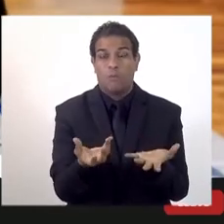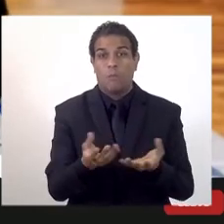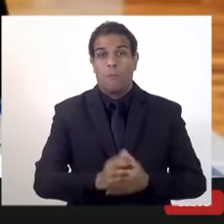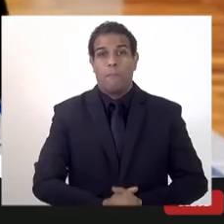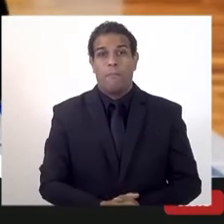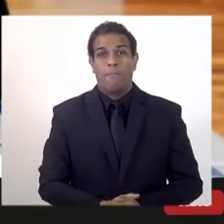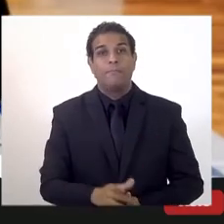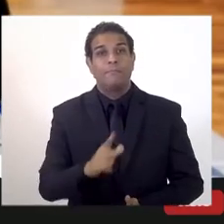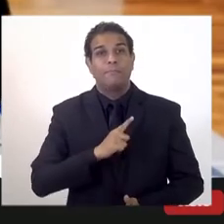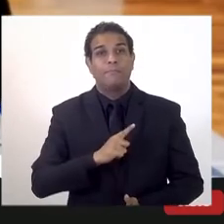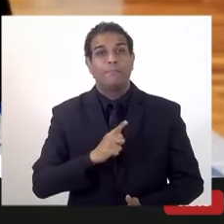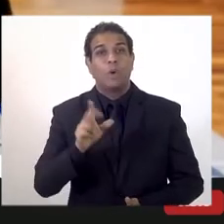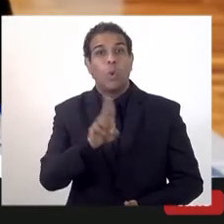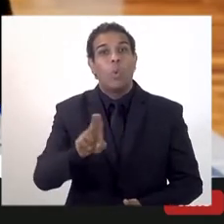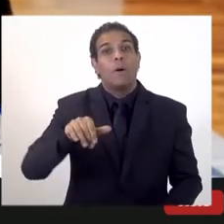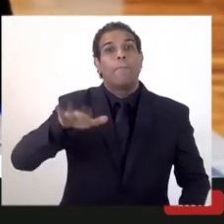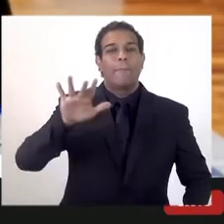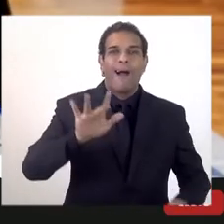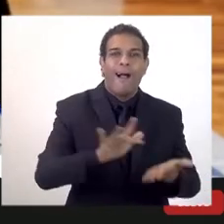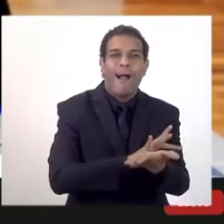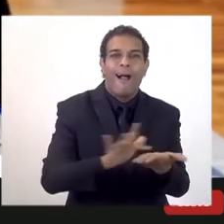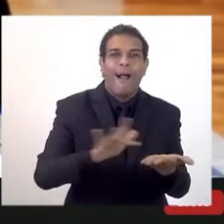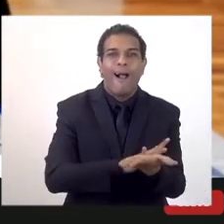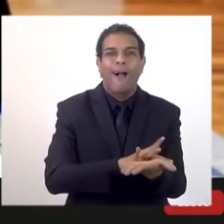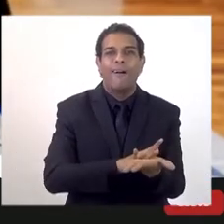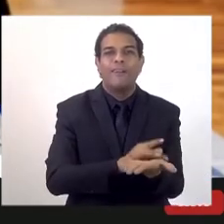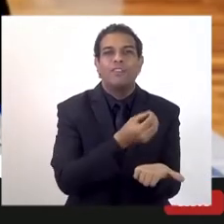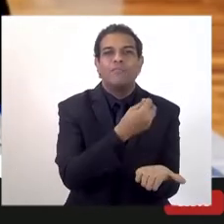hoje tem um tablet para os deputados,